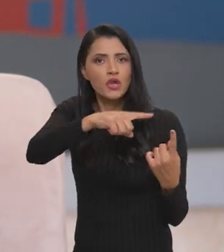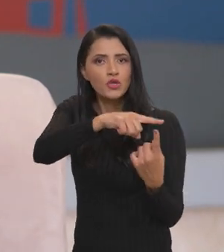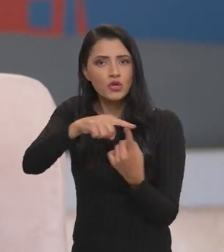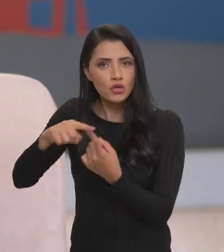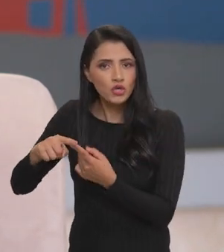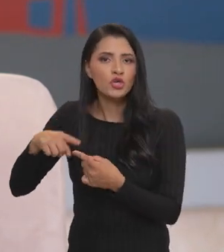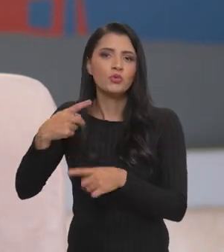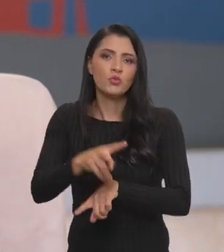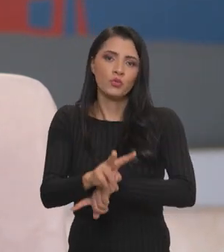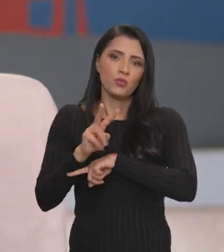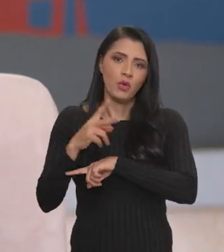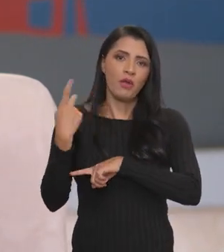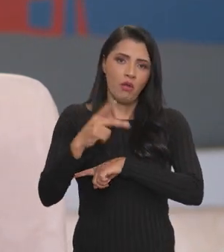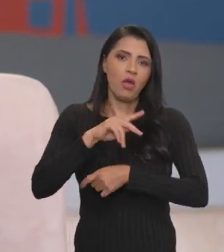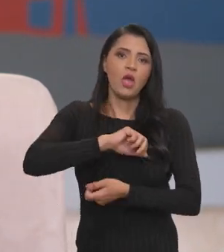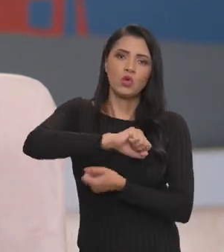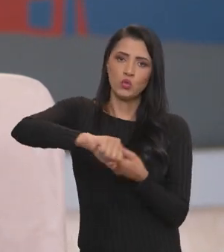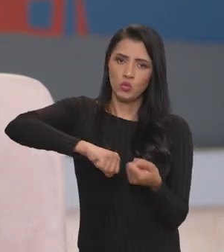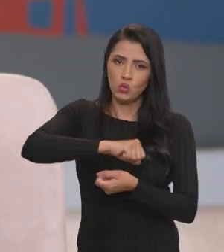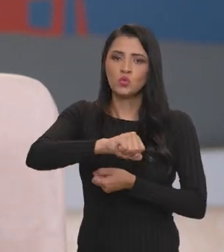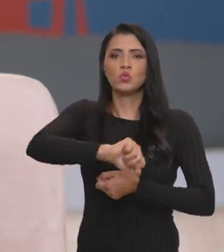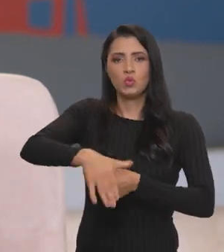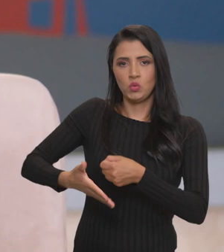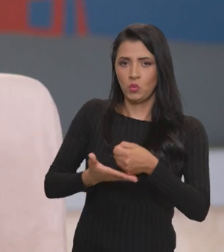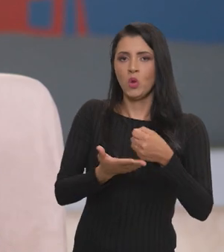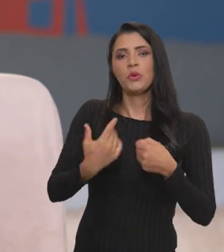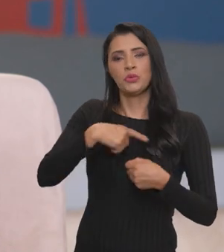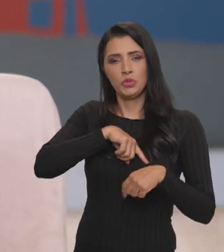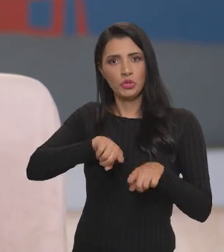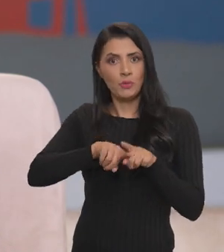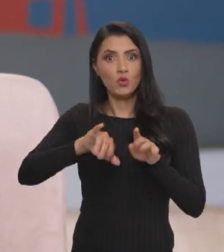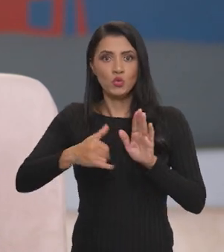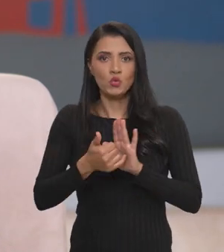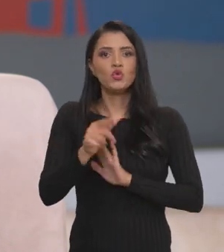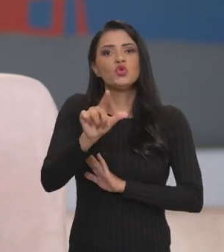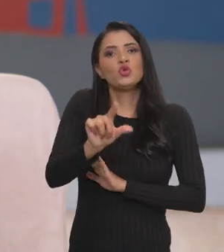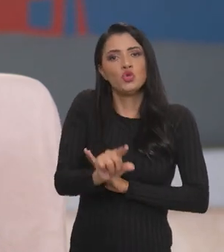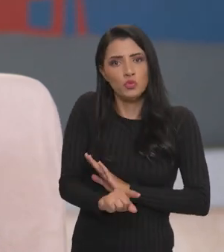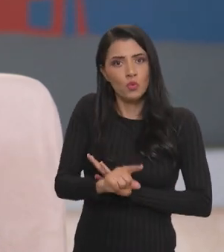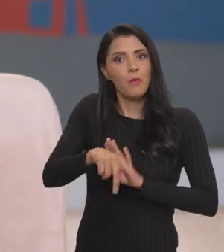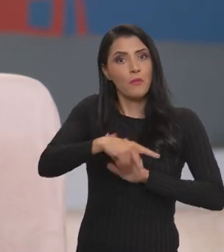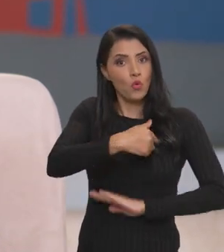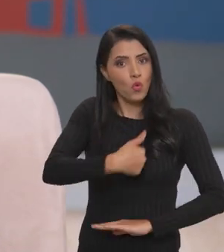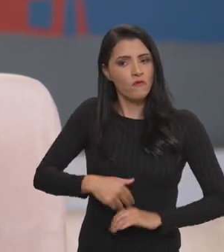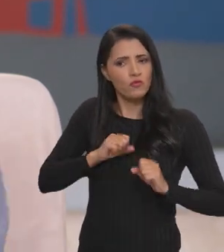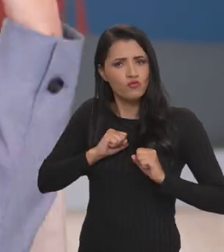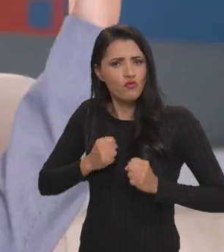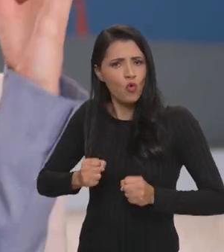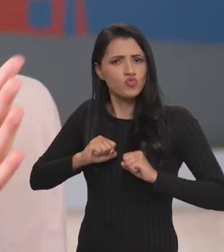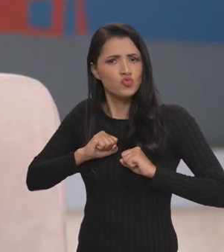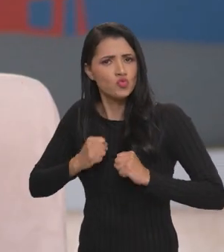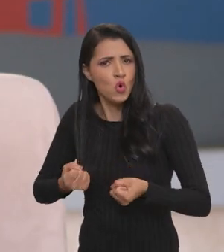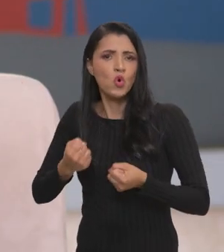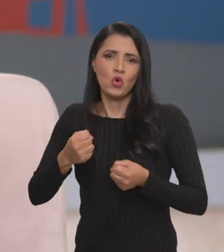que são linhas essencialmente sustentáveis, a gente está, então, reduzindo o valor dos juros, que é um grande esforço do governo quando a gente tem uma